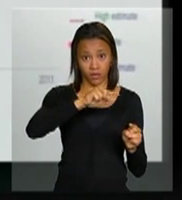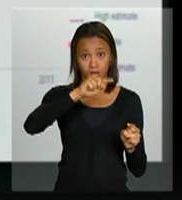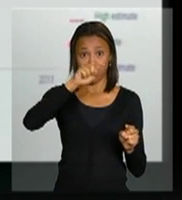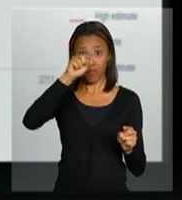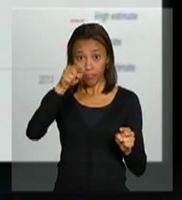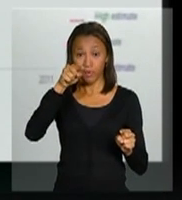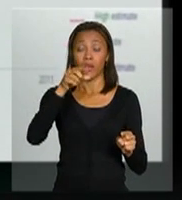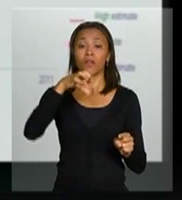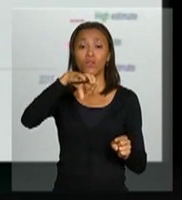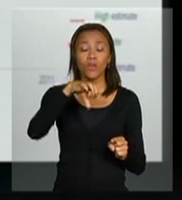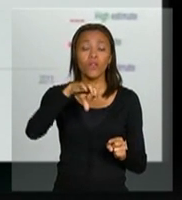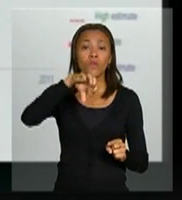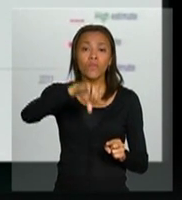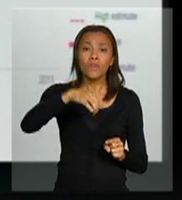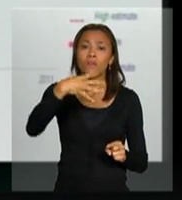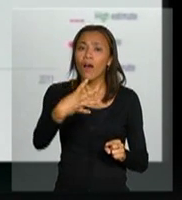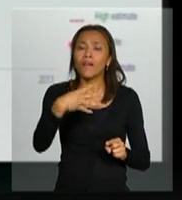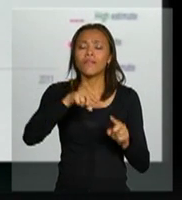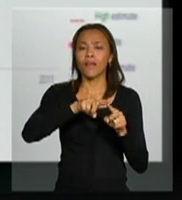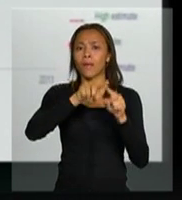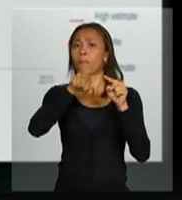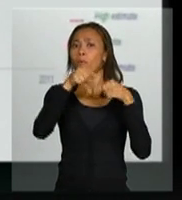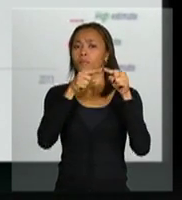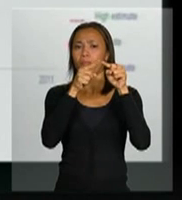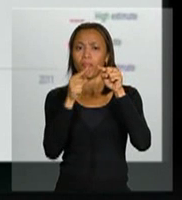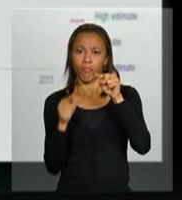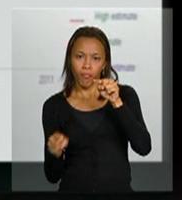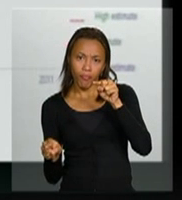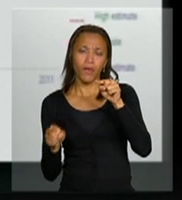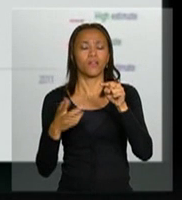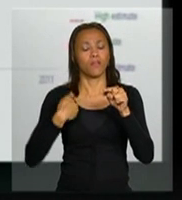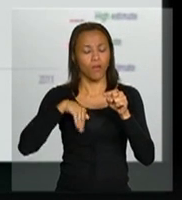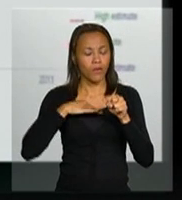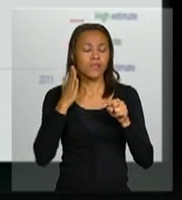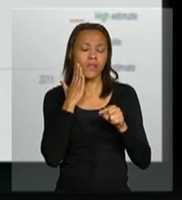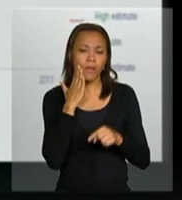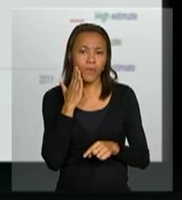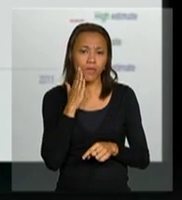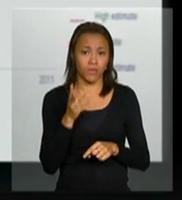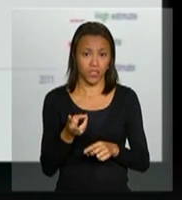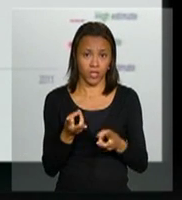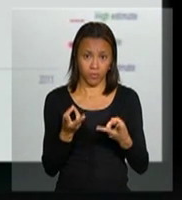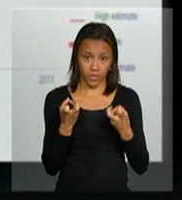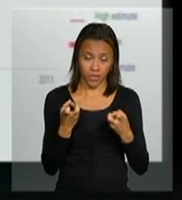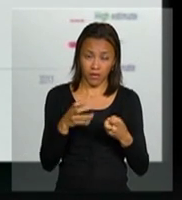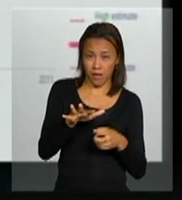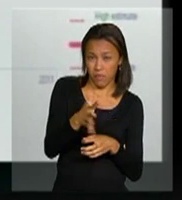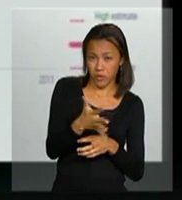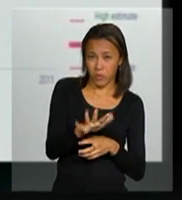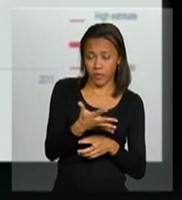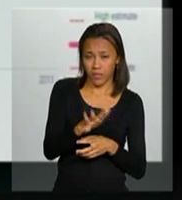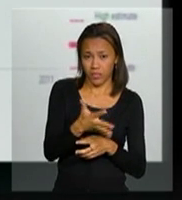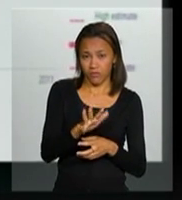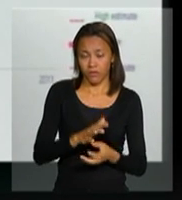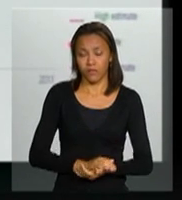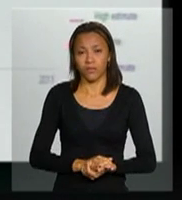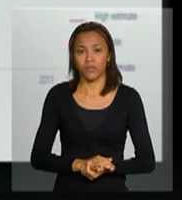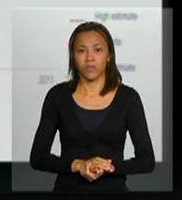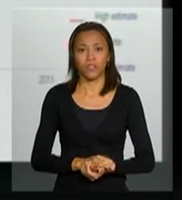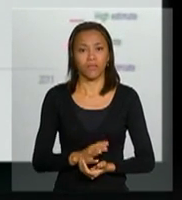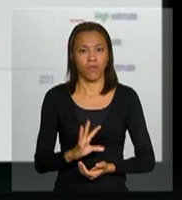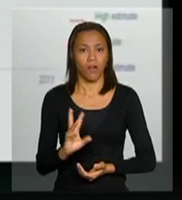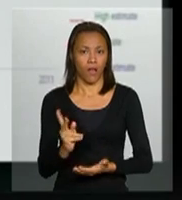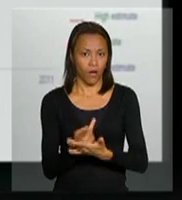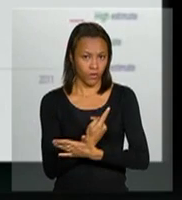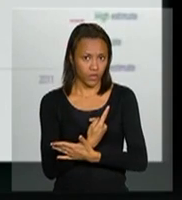2004 e tendência à queda. Nós temos que considerar a estimativa média e a tendência realmente